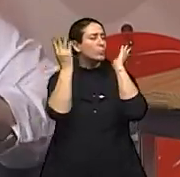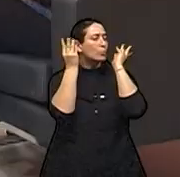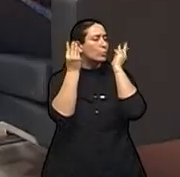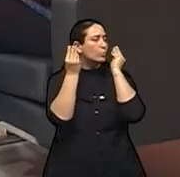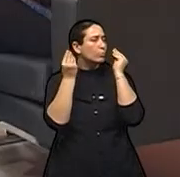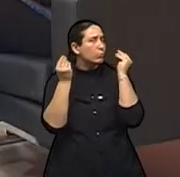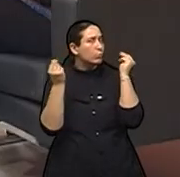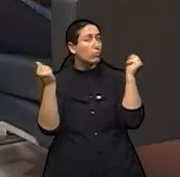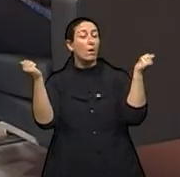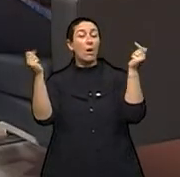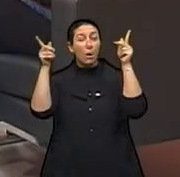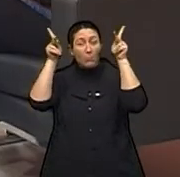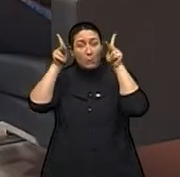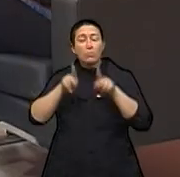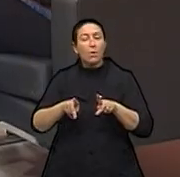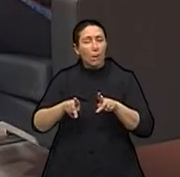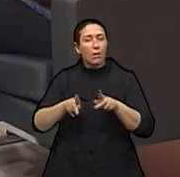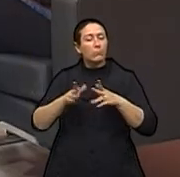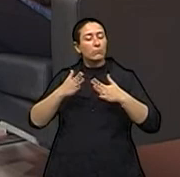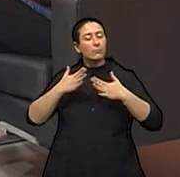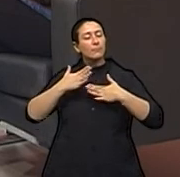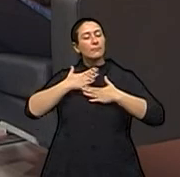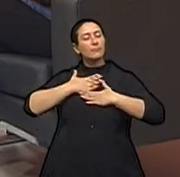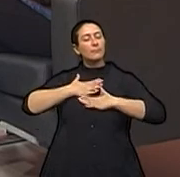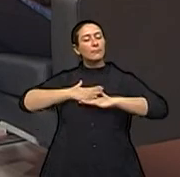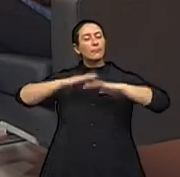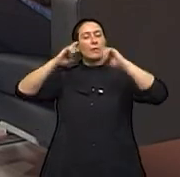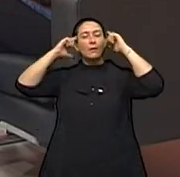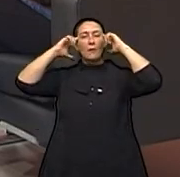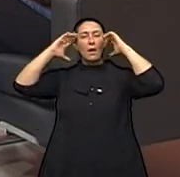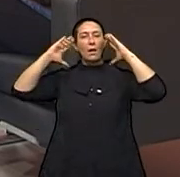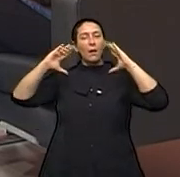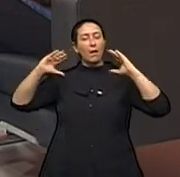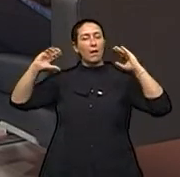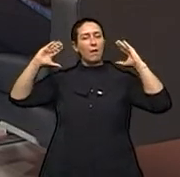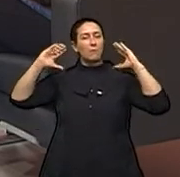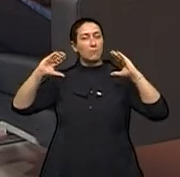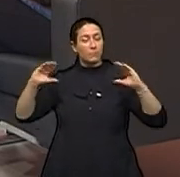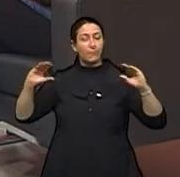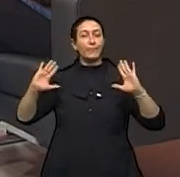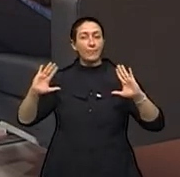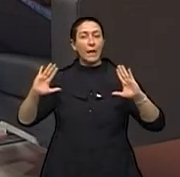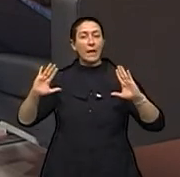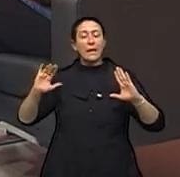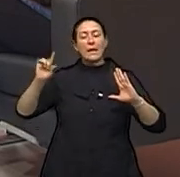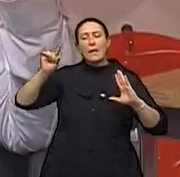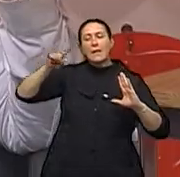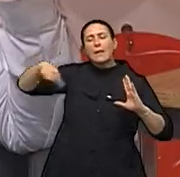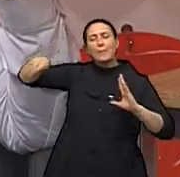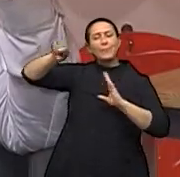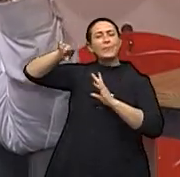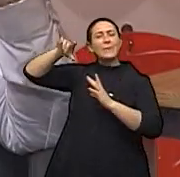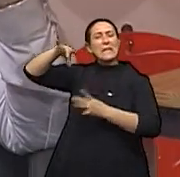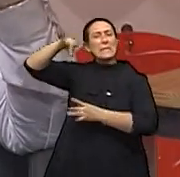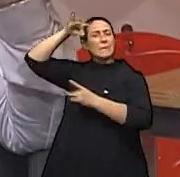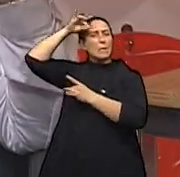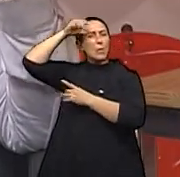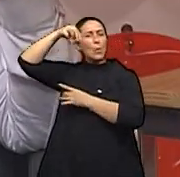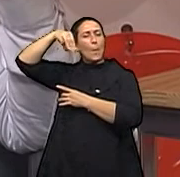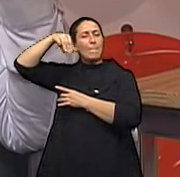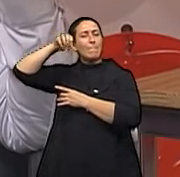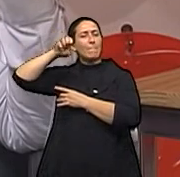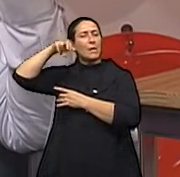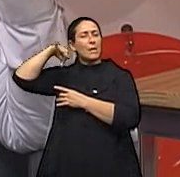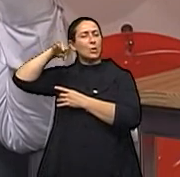seja, fique extremamente relaxada. E os mentores, então, é como se fosse um telão,